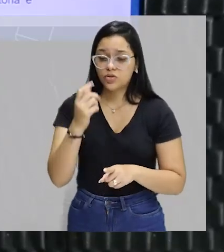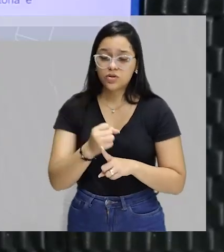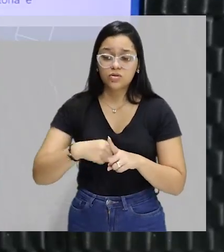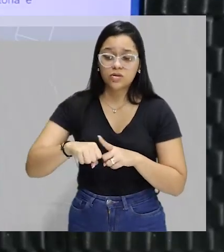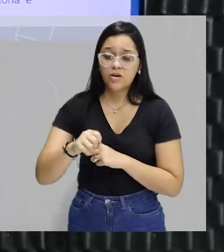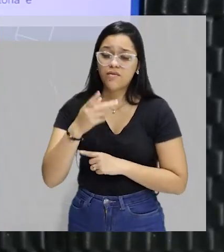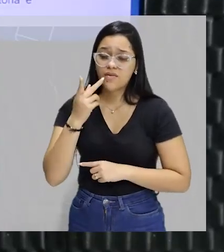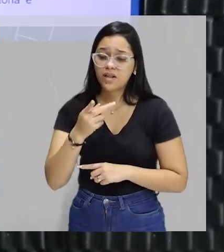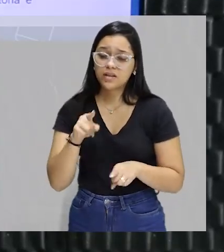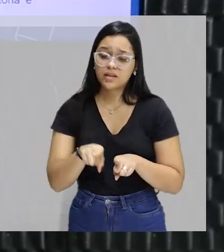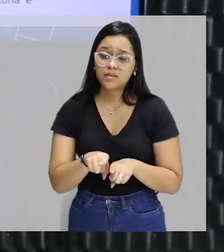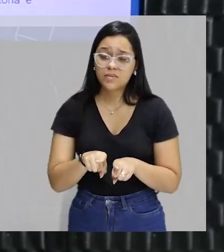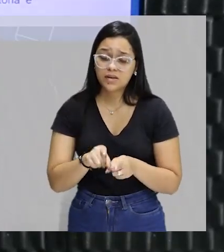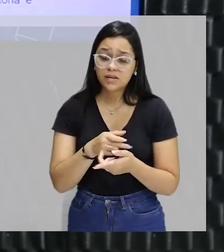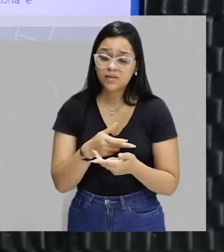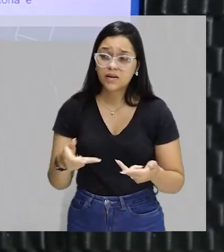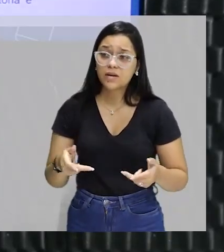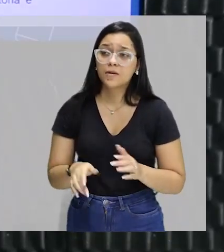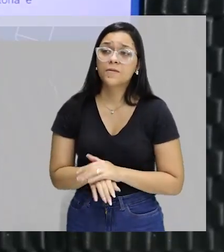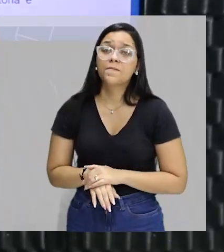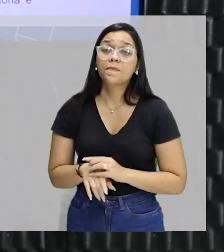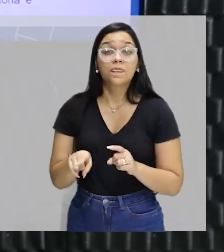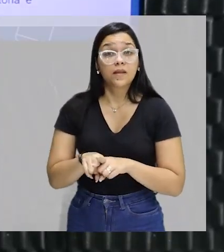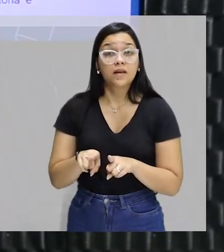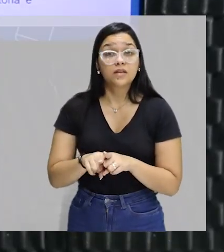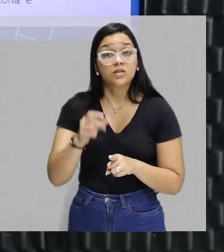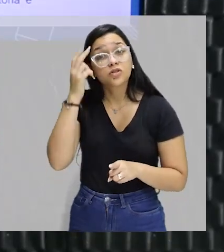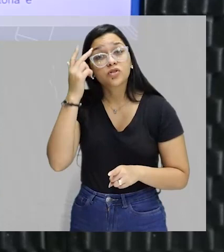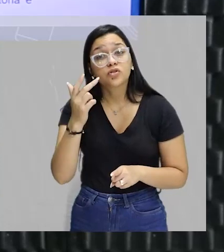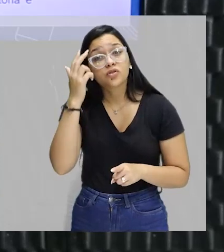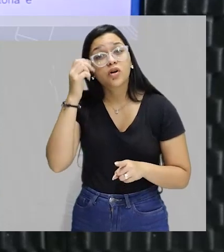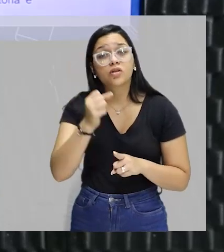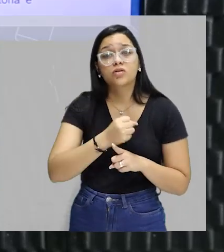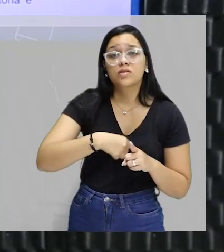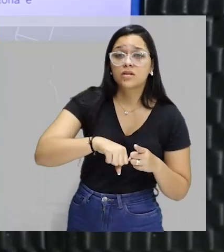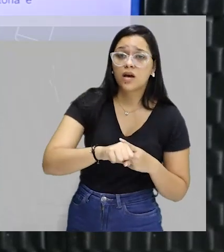contada em percalço. E essa história social vai sendo